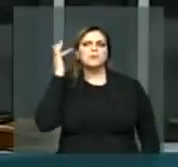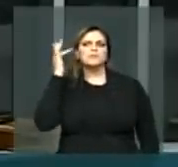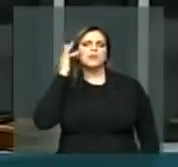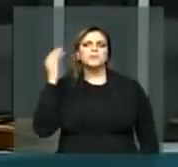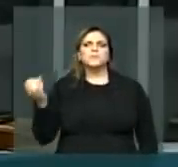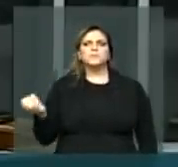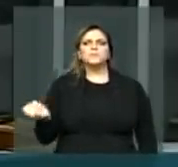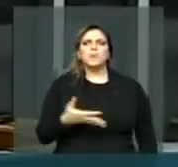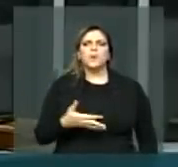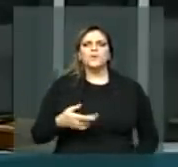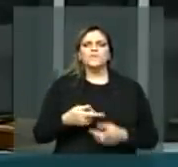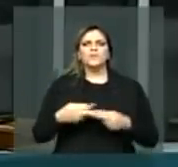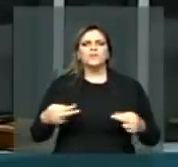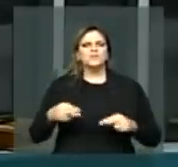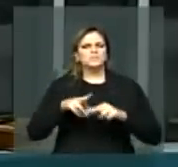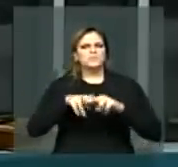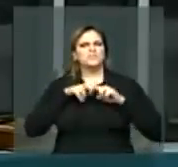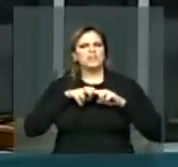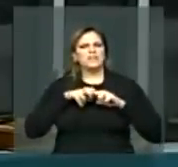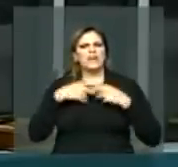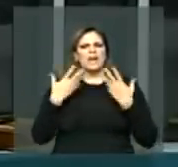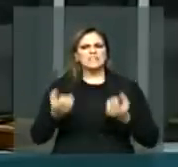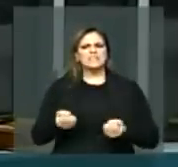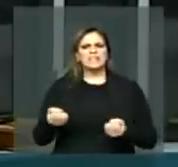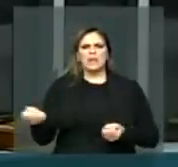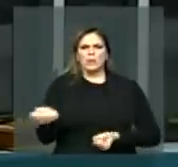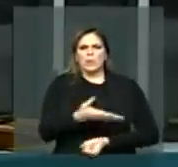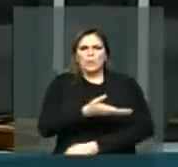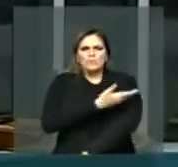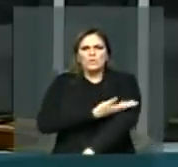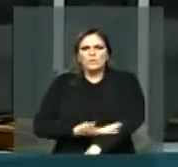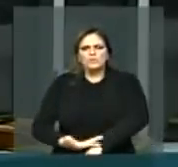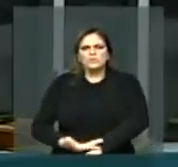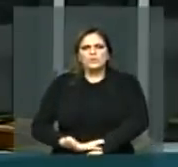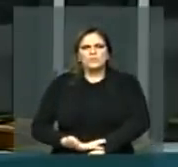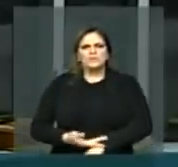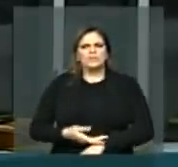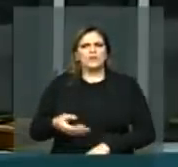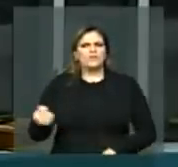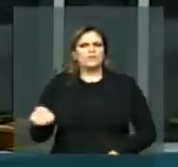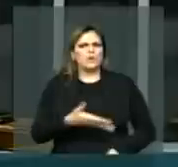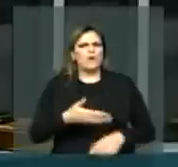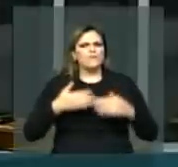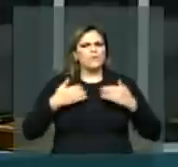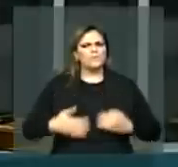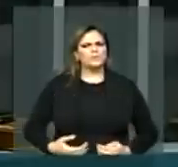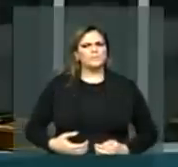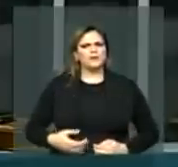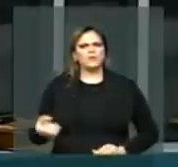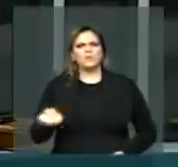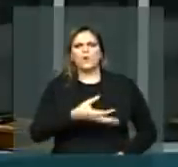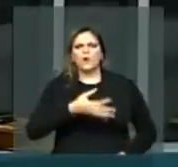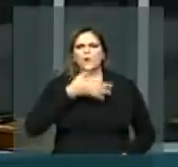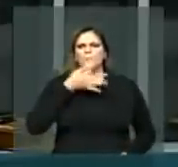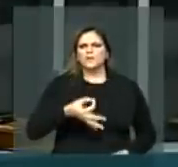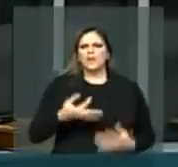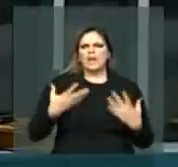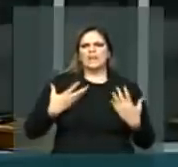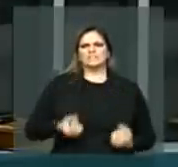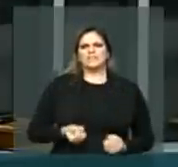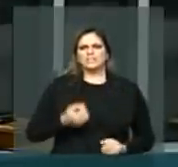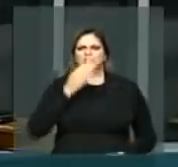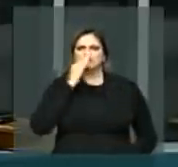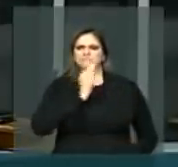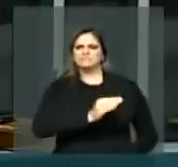para a contemplação de novos costumes, de uma nova leitura, não podemos